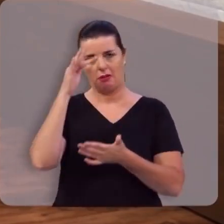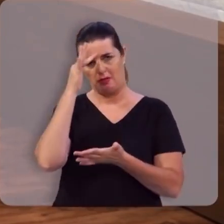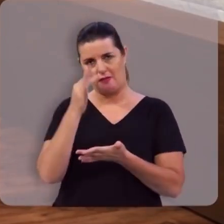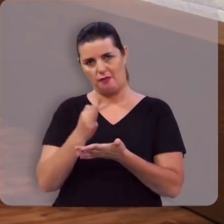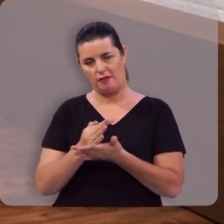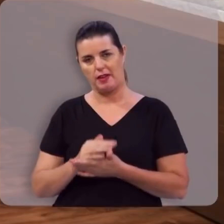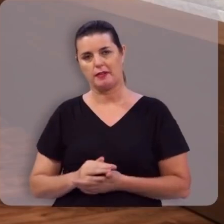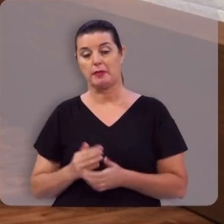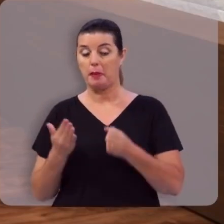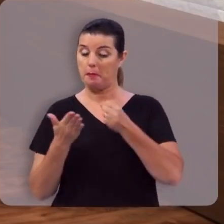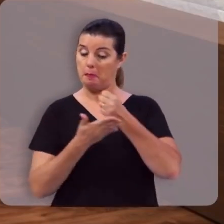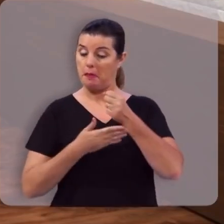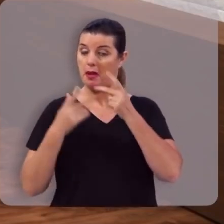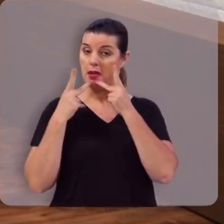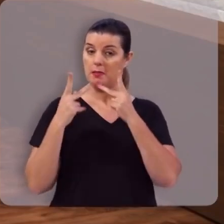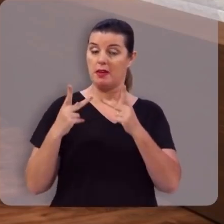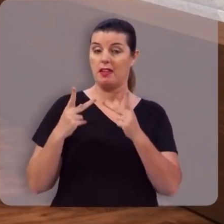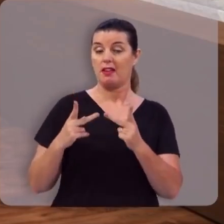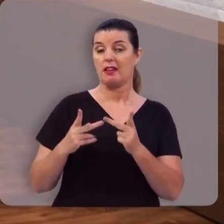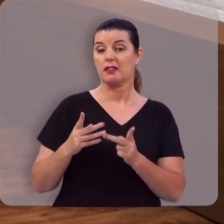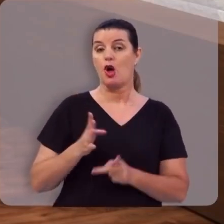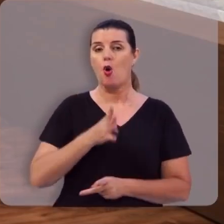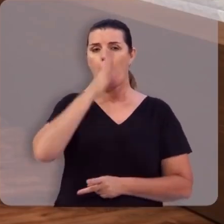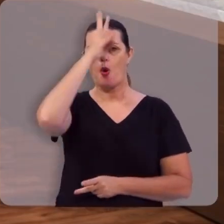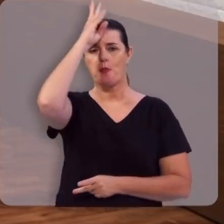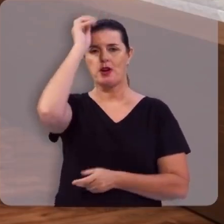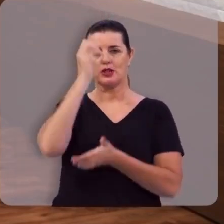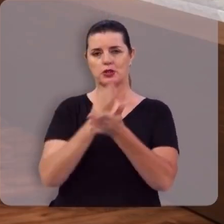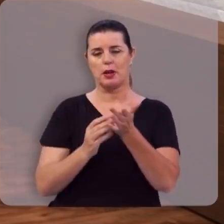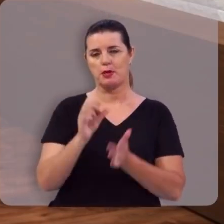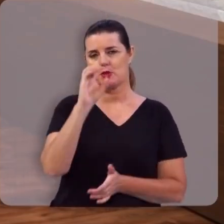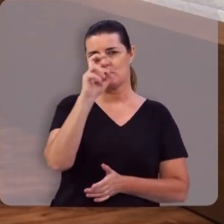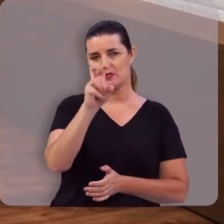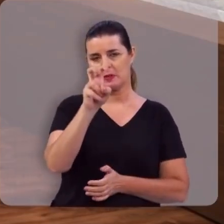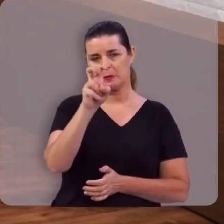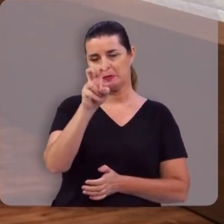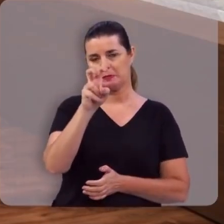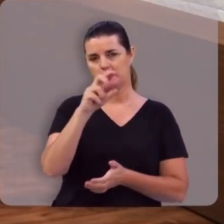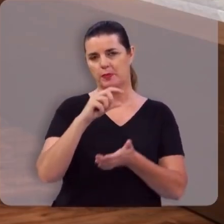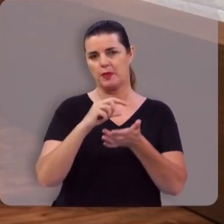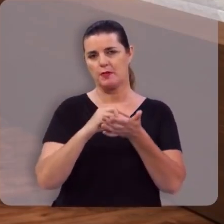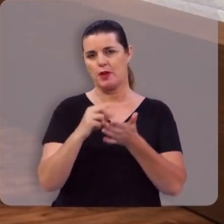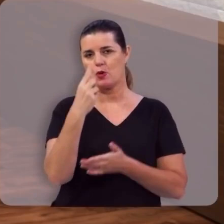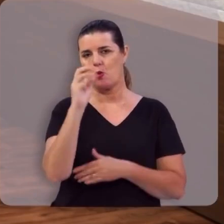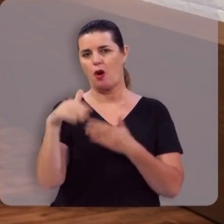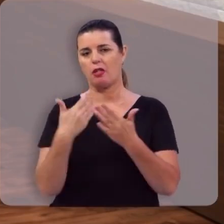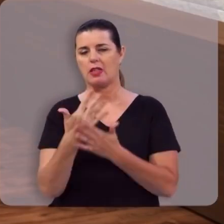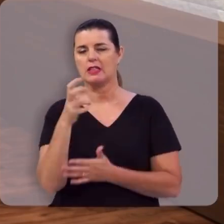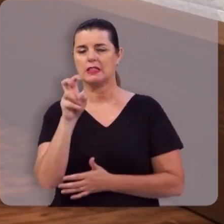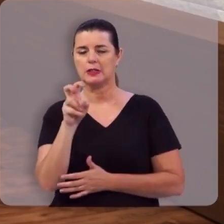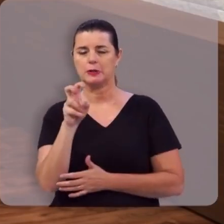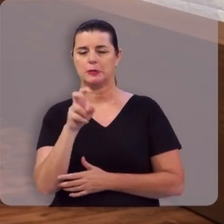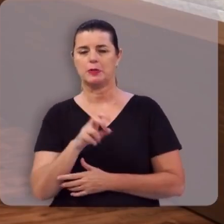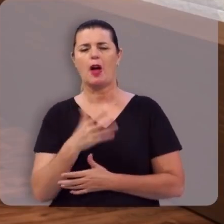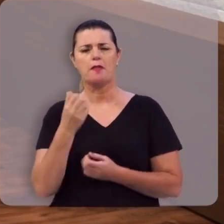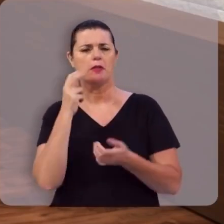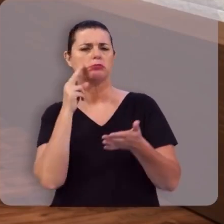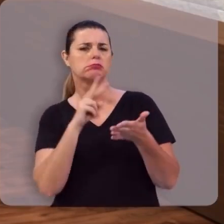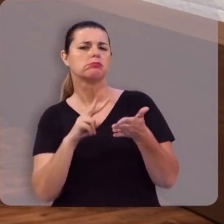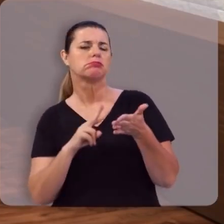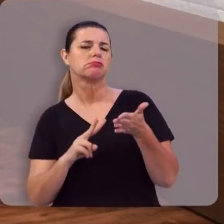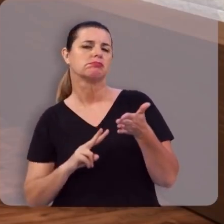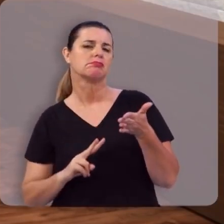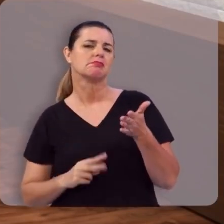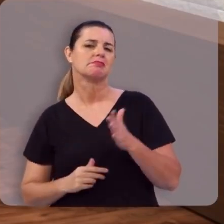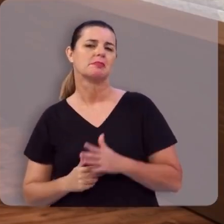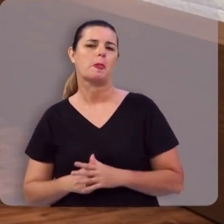e basear esta mensagem em Romanos capítulo 5, versos de 1 a 5. Vamos ouvir